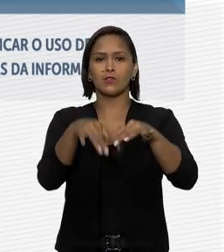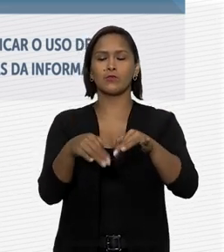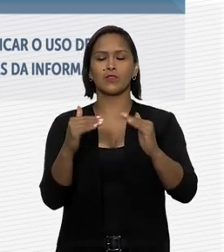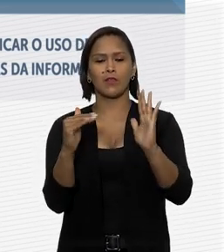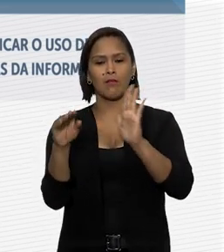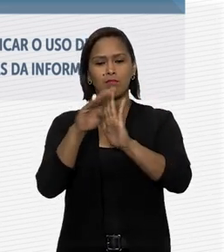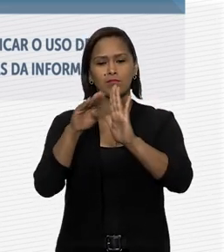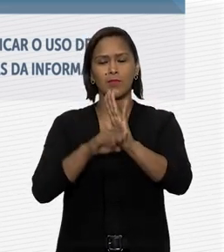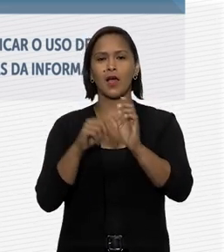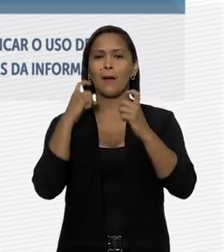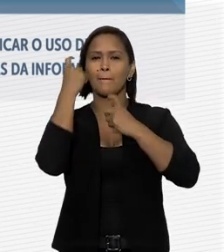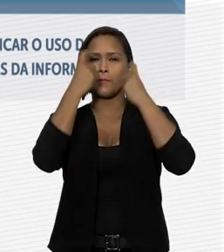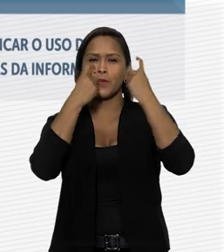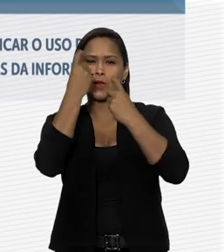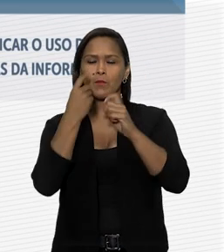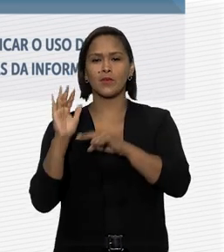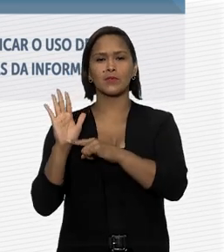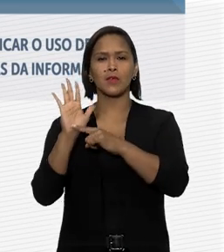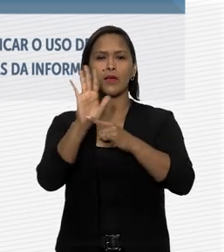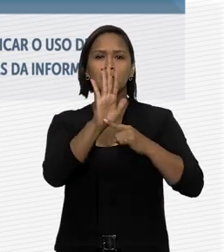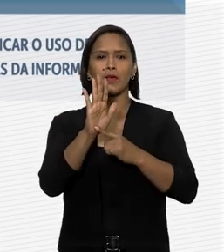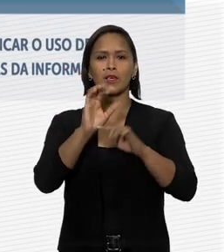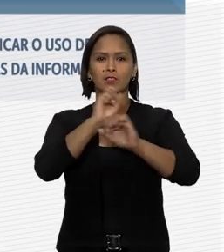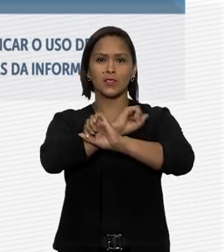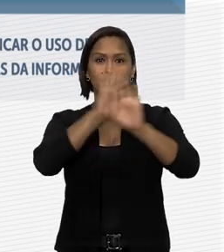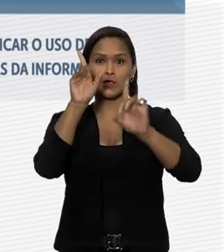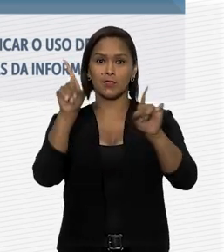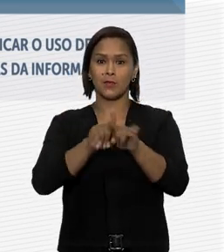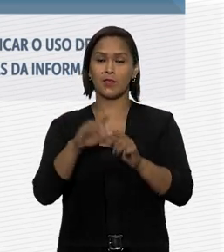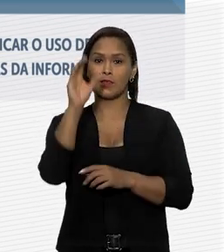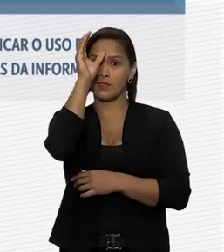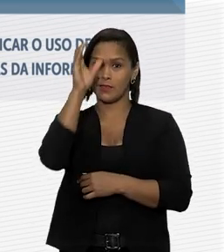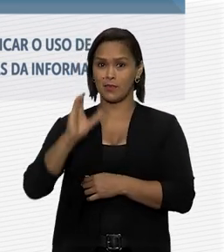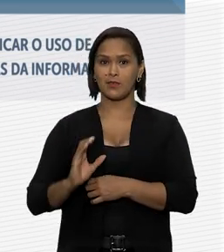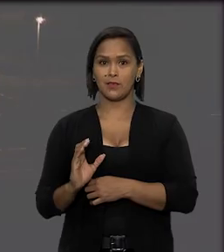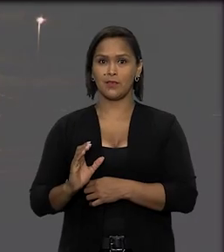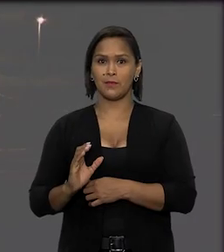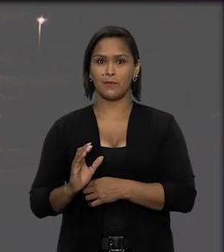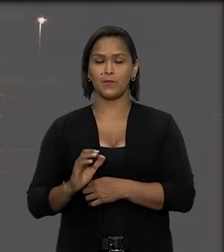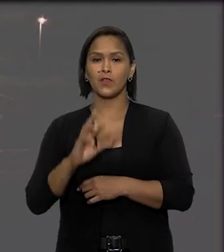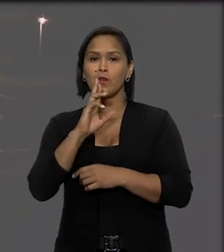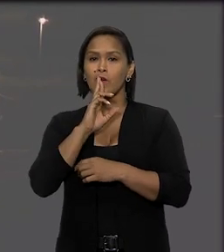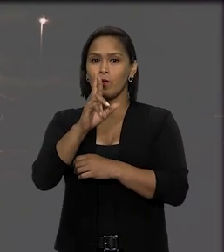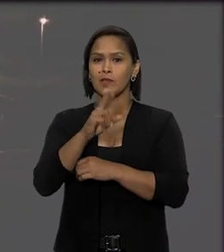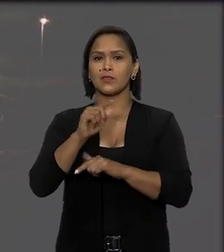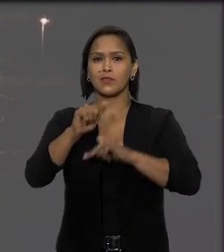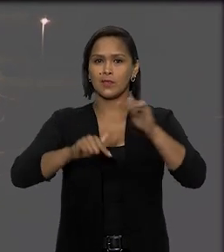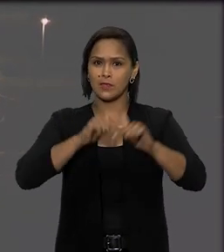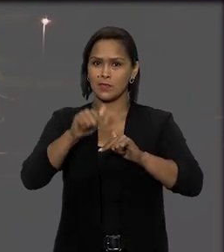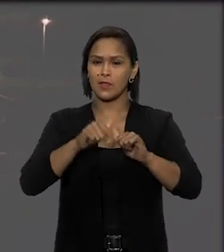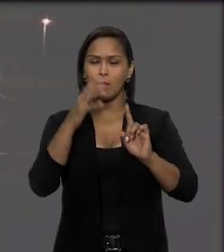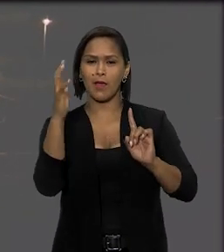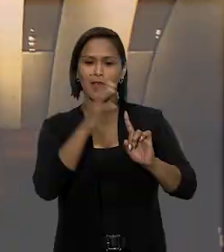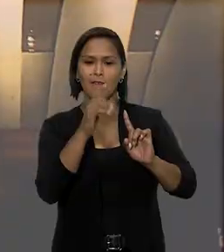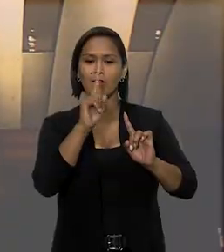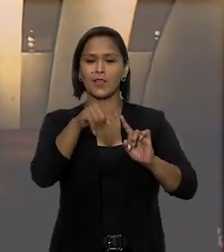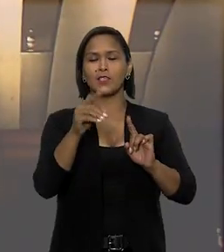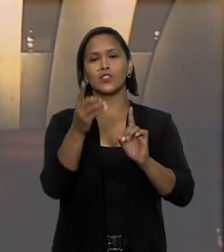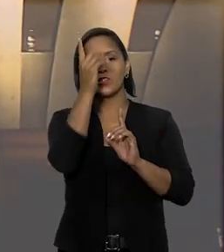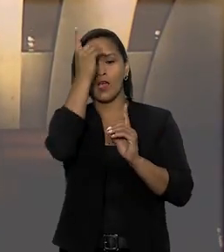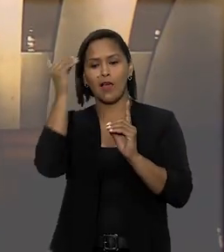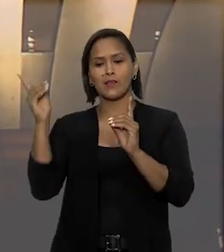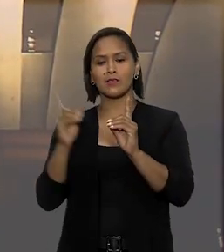último pilar, a preocupação é com a imagem, a transparência e a cidadania. O resultado desse trabalho se reflete no